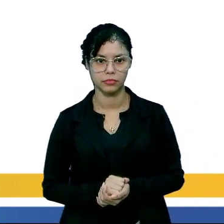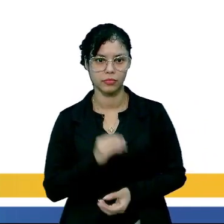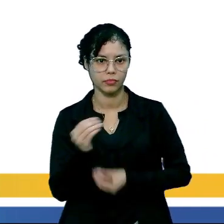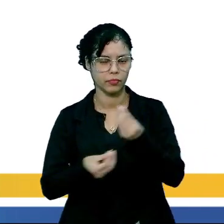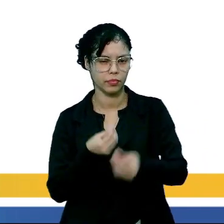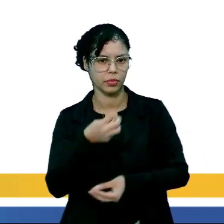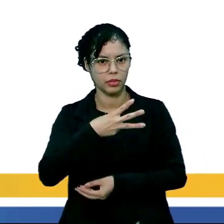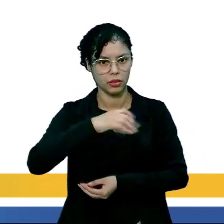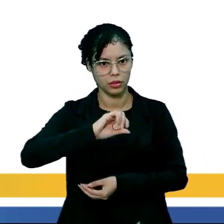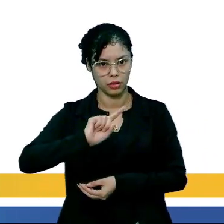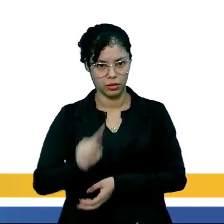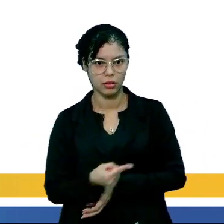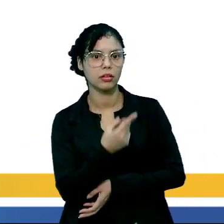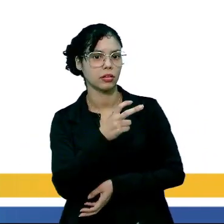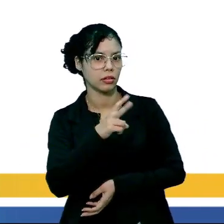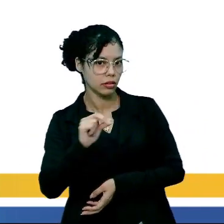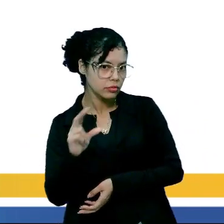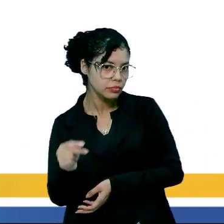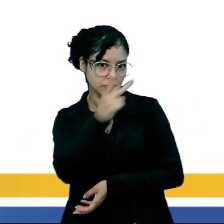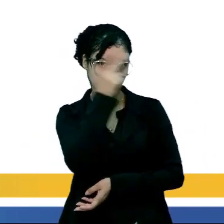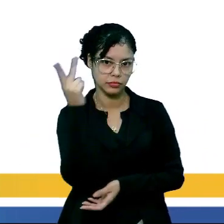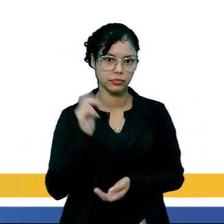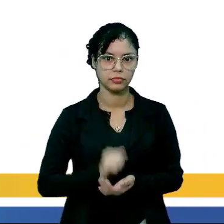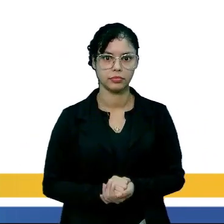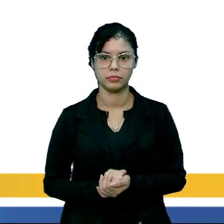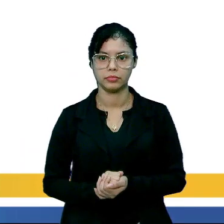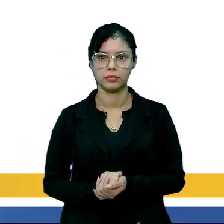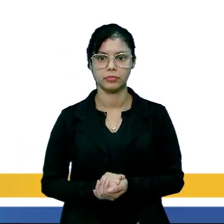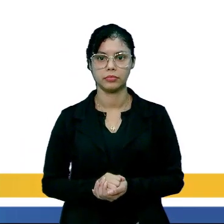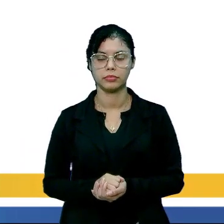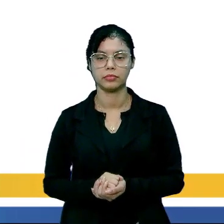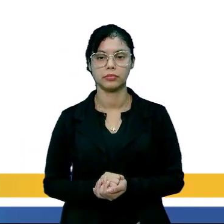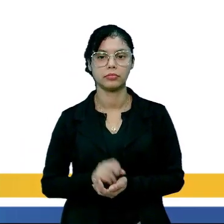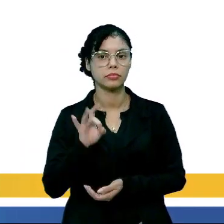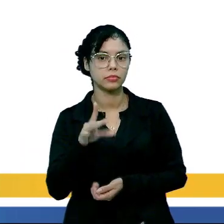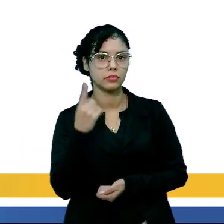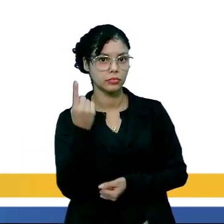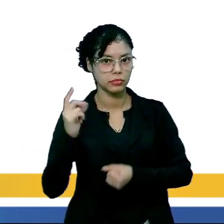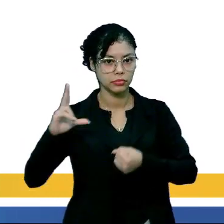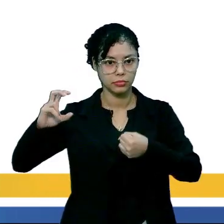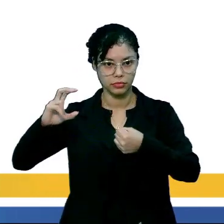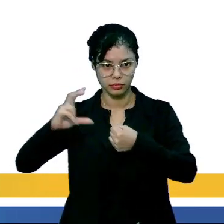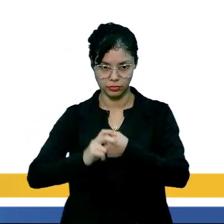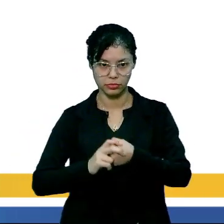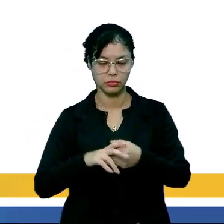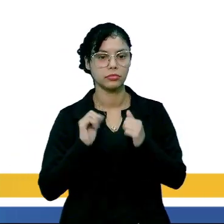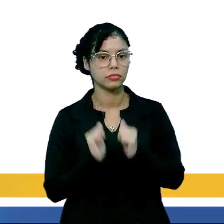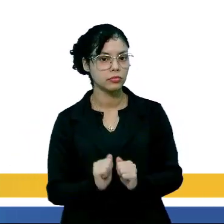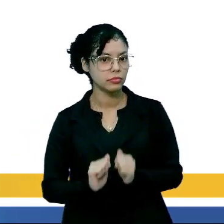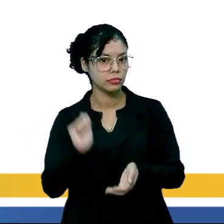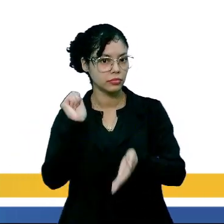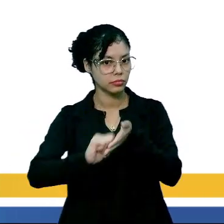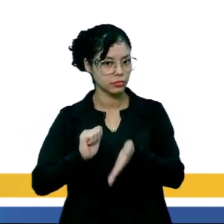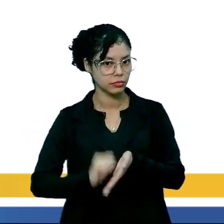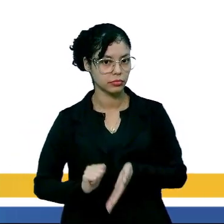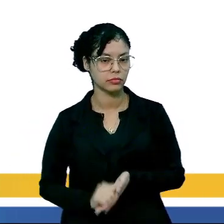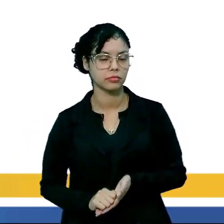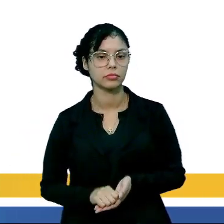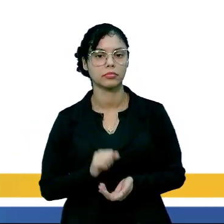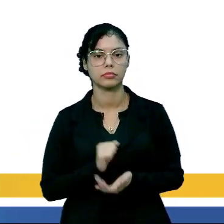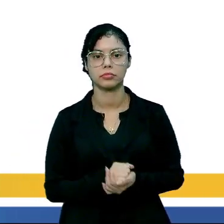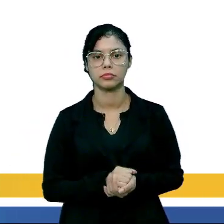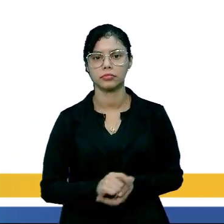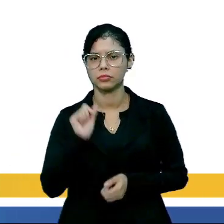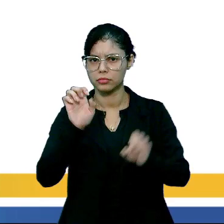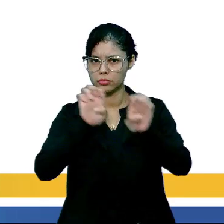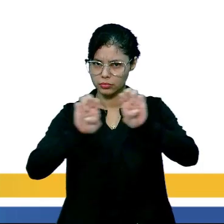Como foram 39.500 pessoas infectadas por apenas um dos vírus? Podemos